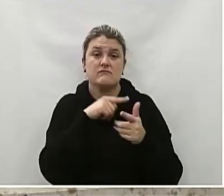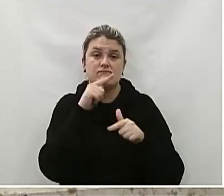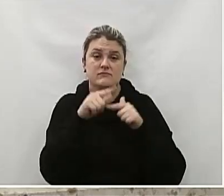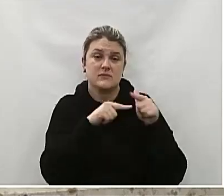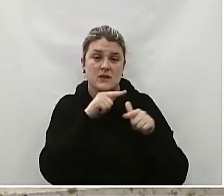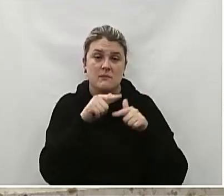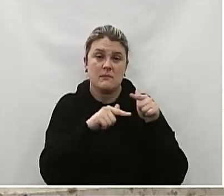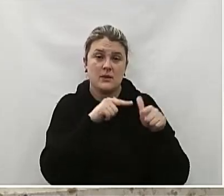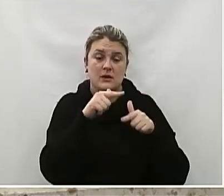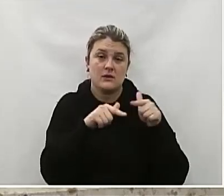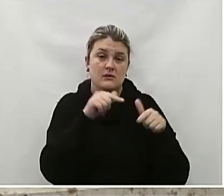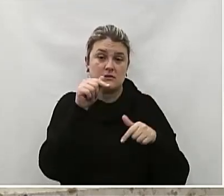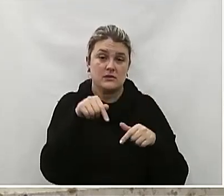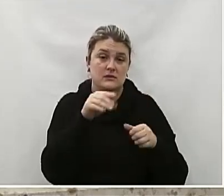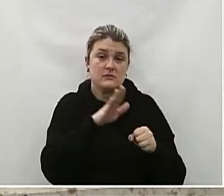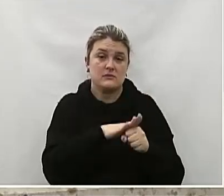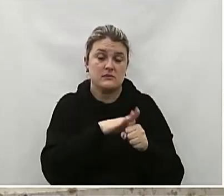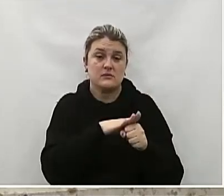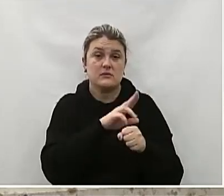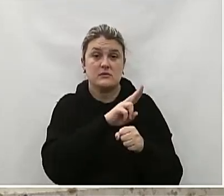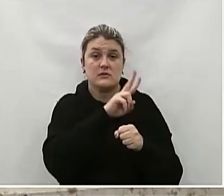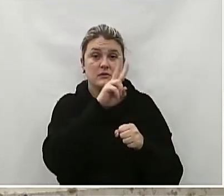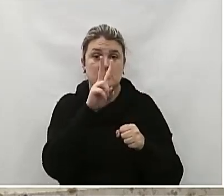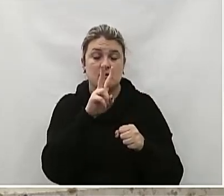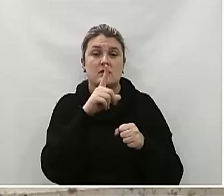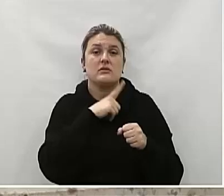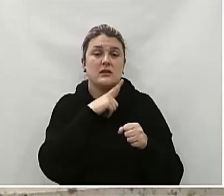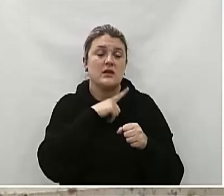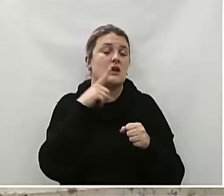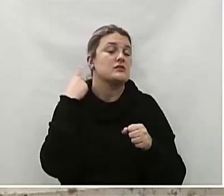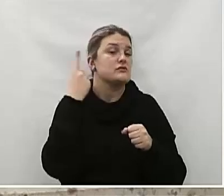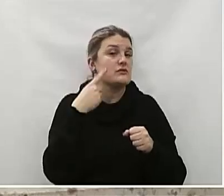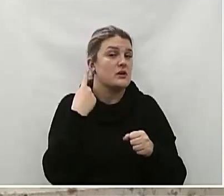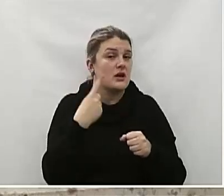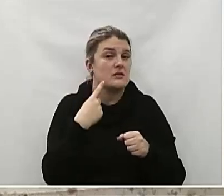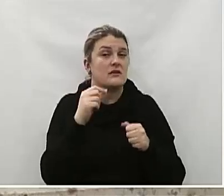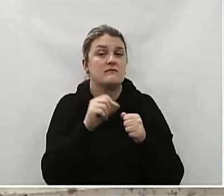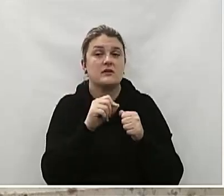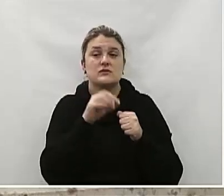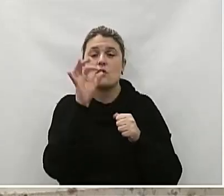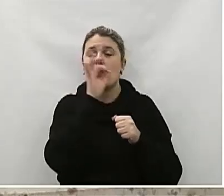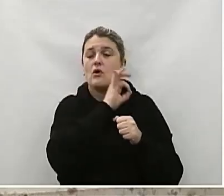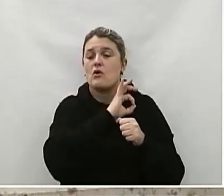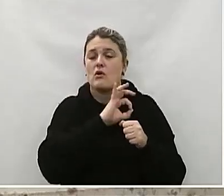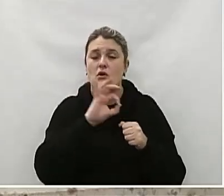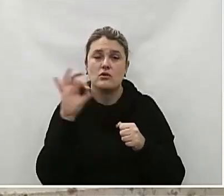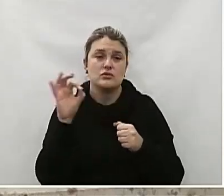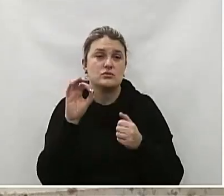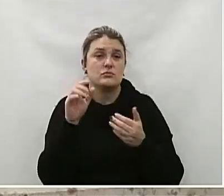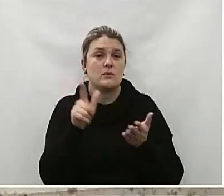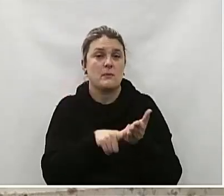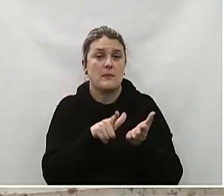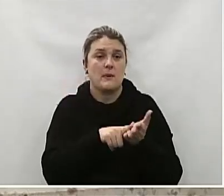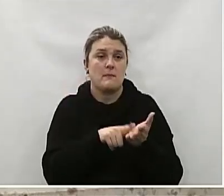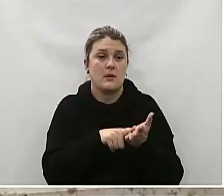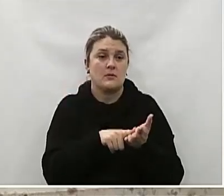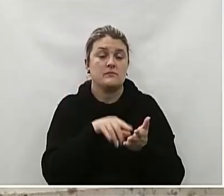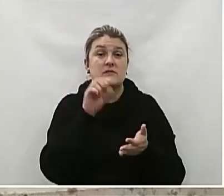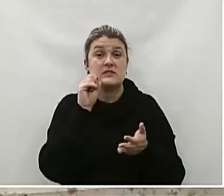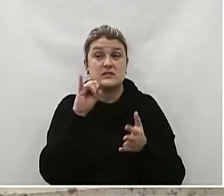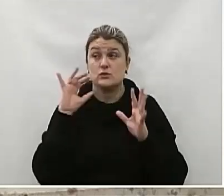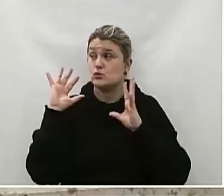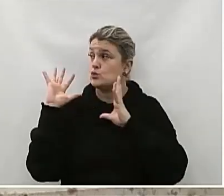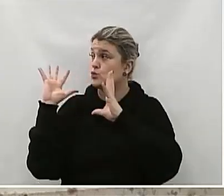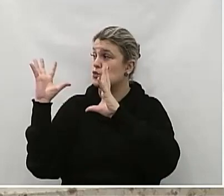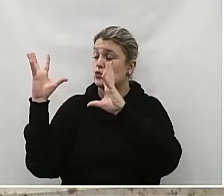Vitória Hoje nós temos Muitos advogados E advogadas Que fazem um excelente papel Essa moção Vai ser assim Aprovada por